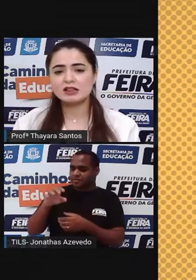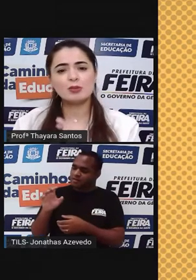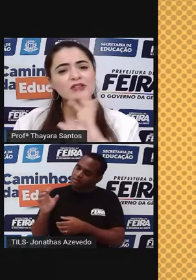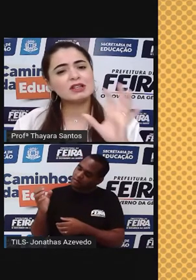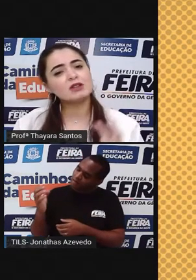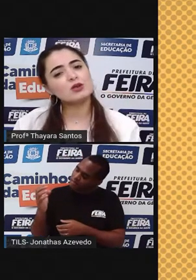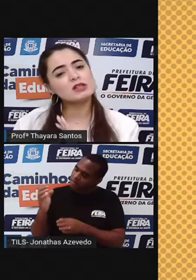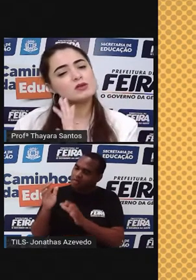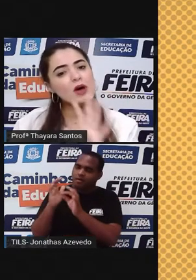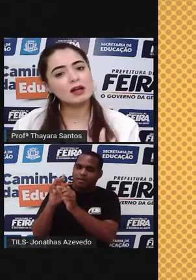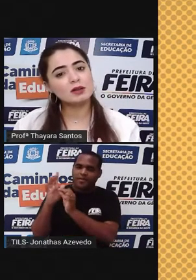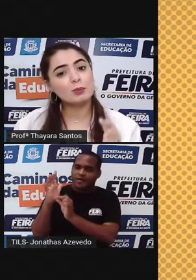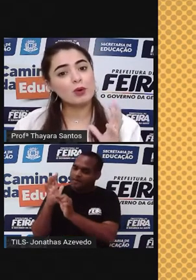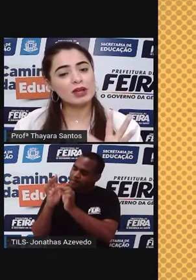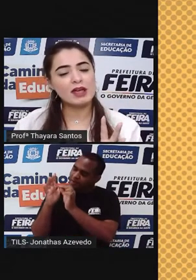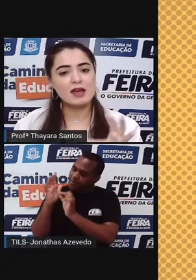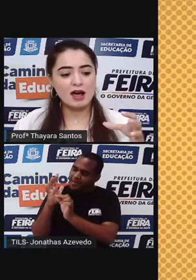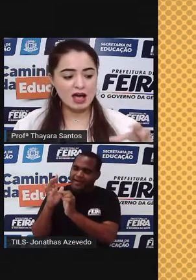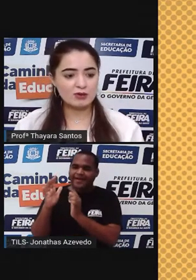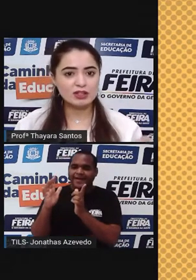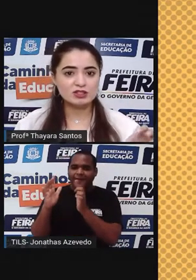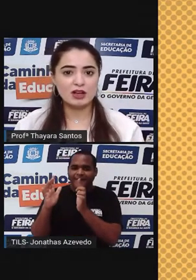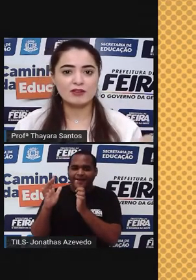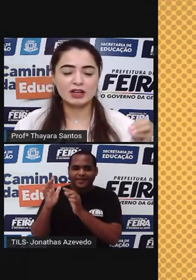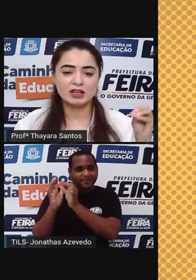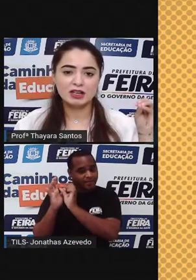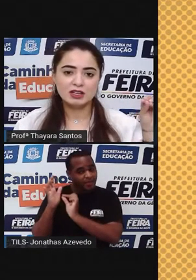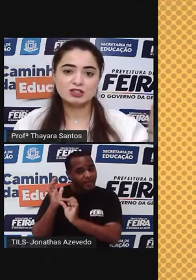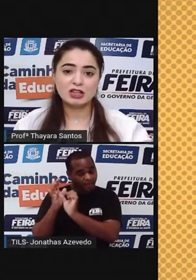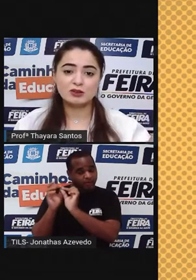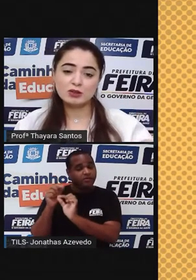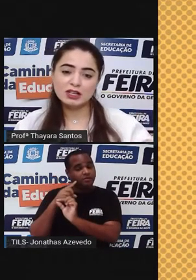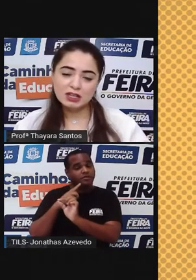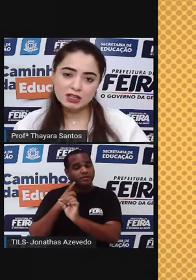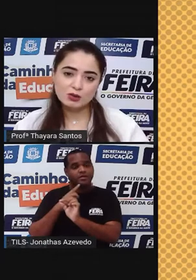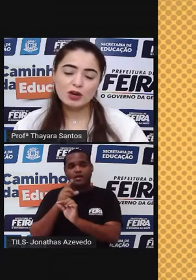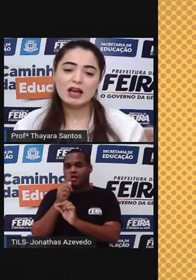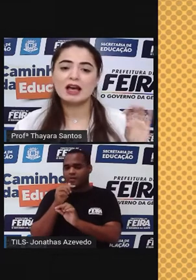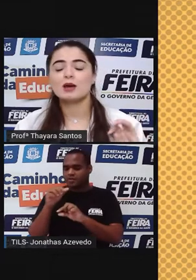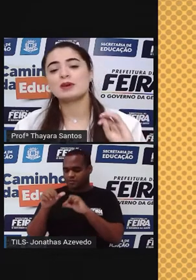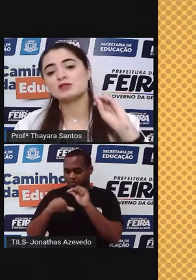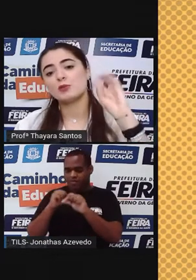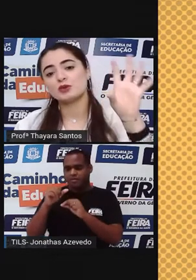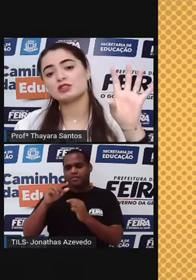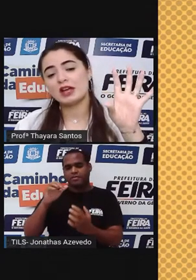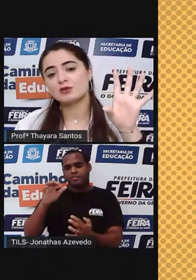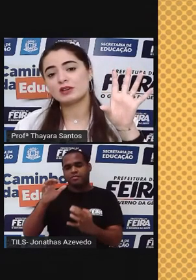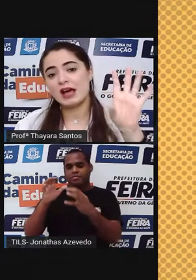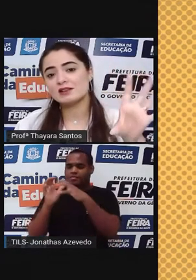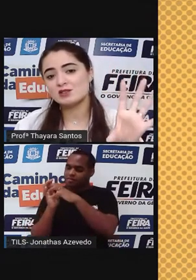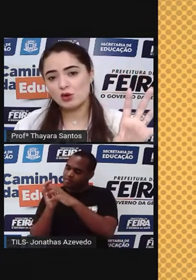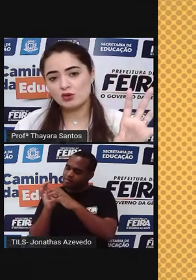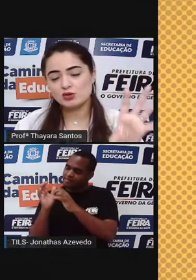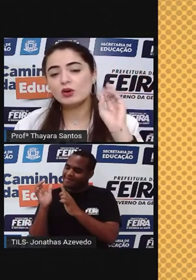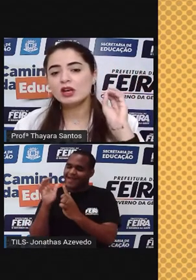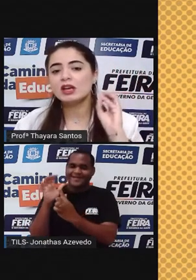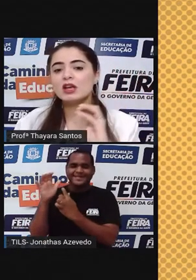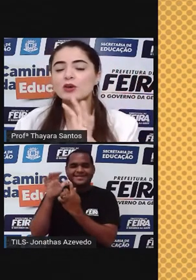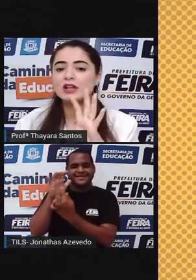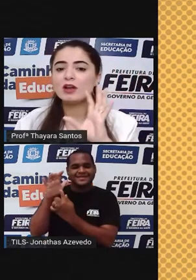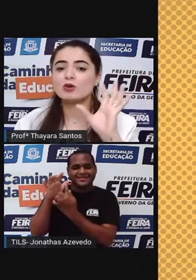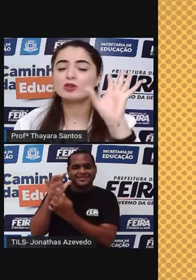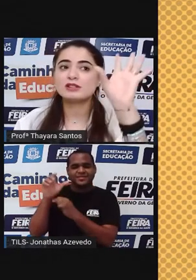que a tampa vai estar toda suada. Por quê? A água que estava em estado líquido, ela passou para o estado gasoso